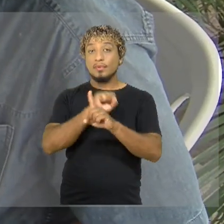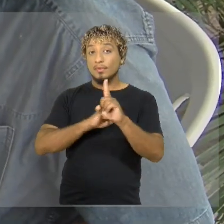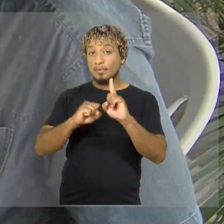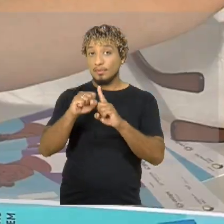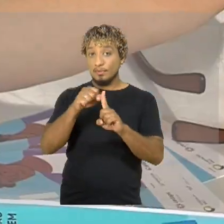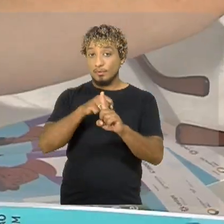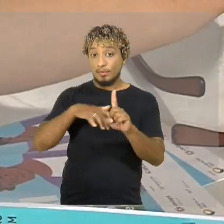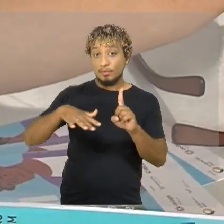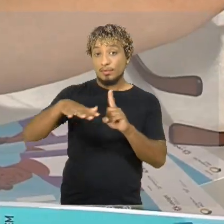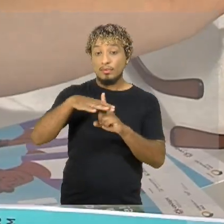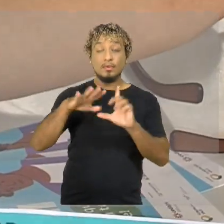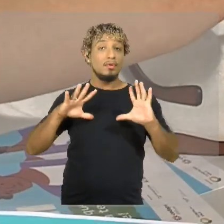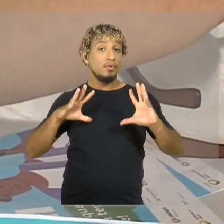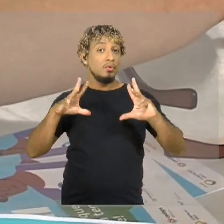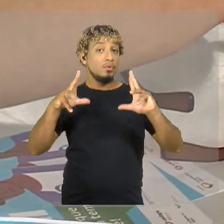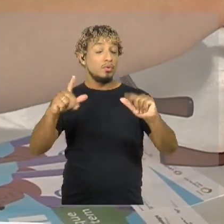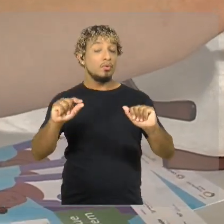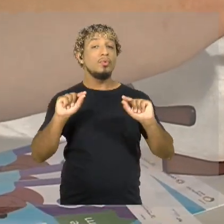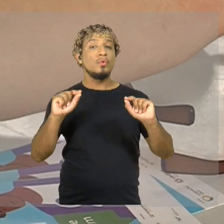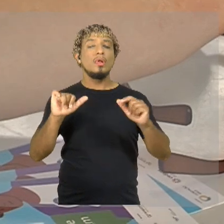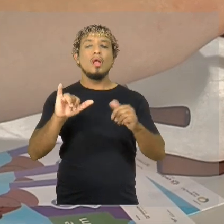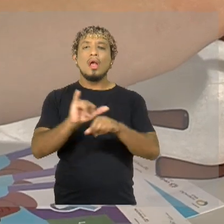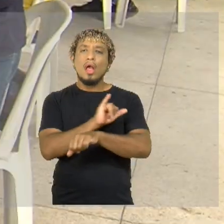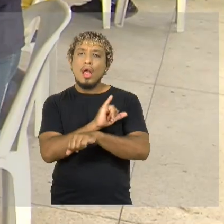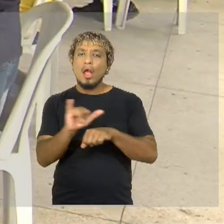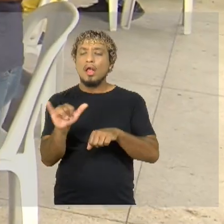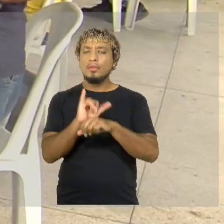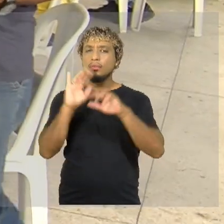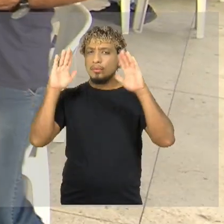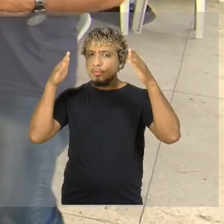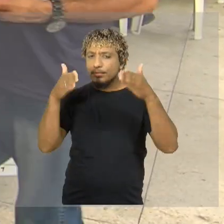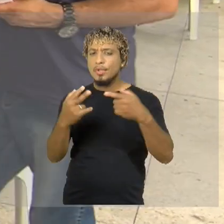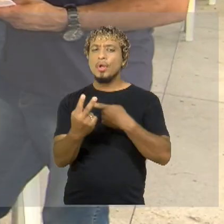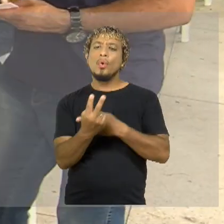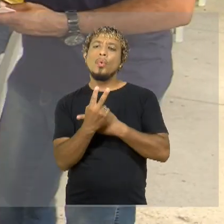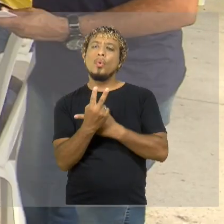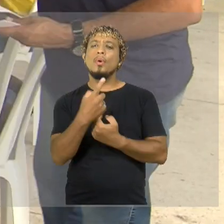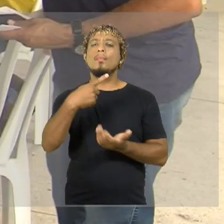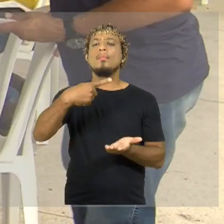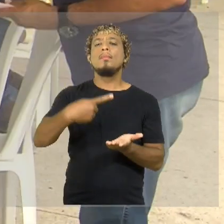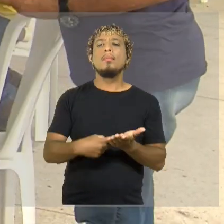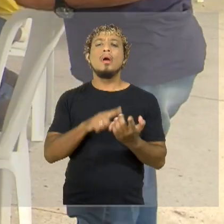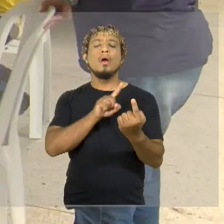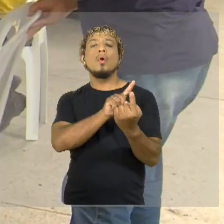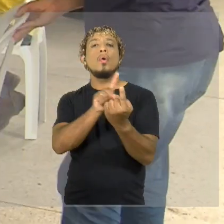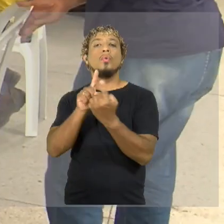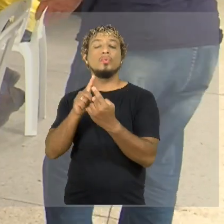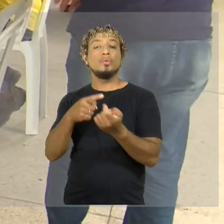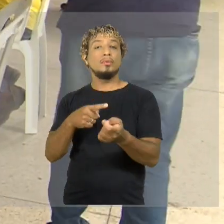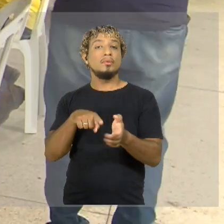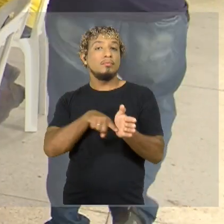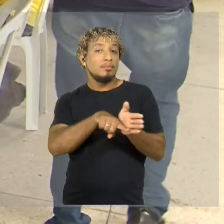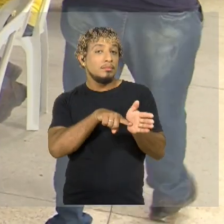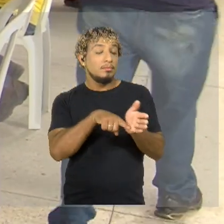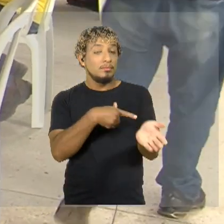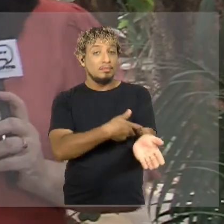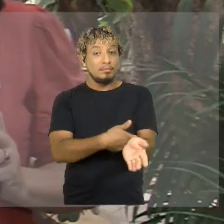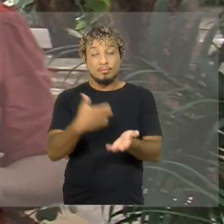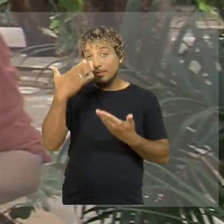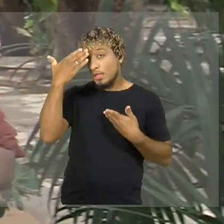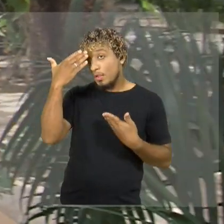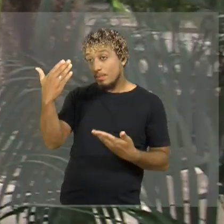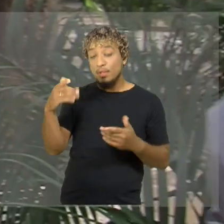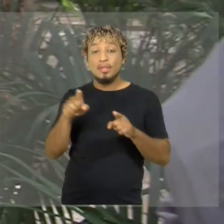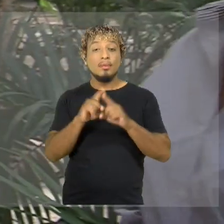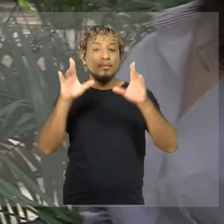social, e toda a parte de articulação e segmento do cuidado, com marcação de consultas e exames. Obrigada pela sua entrevista.